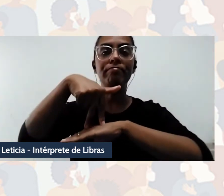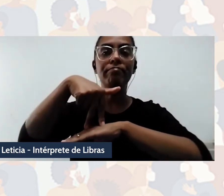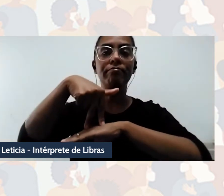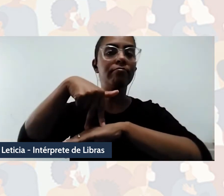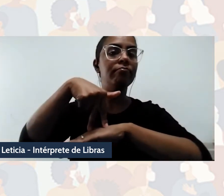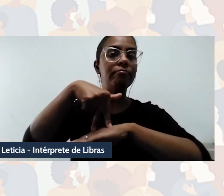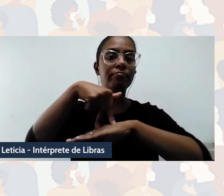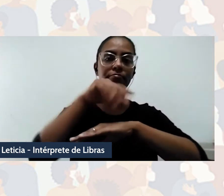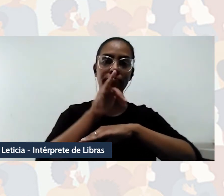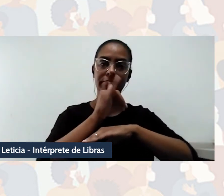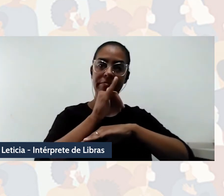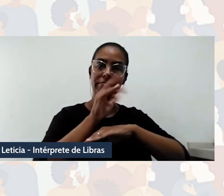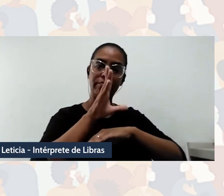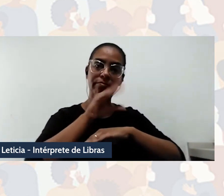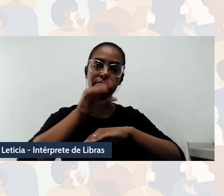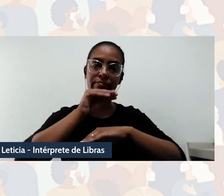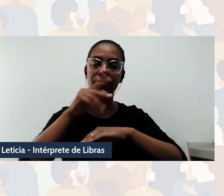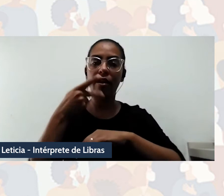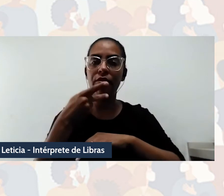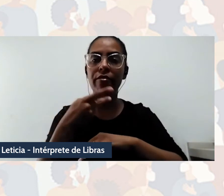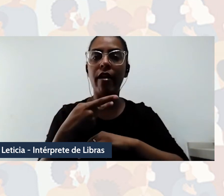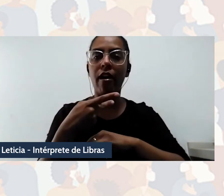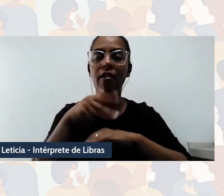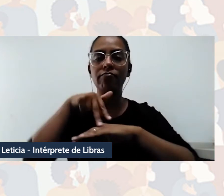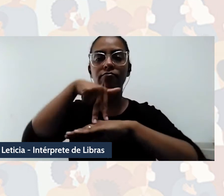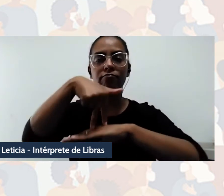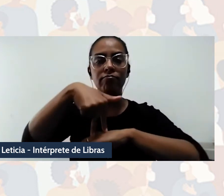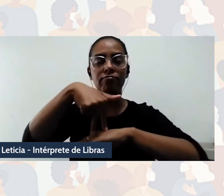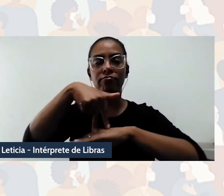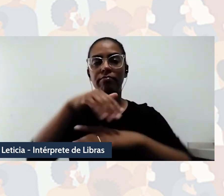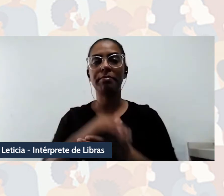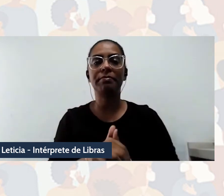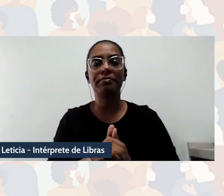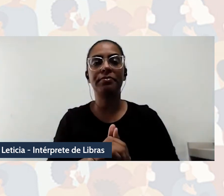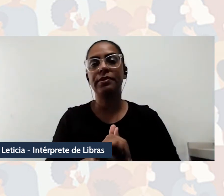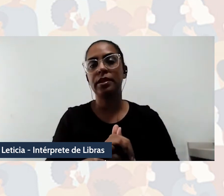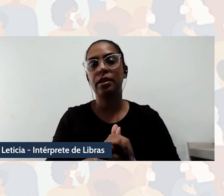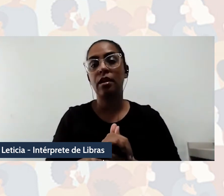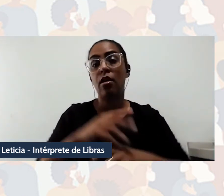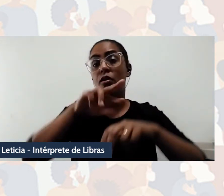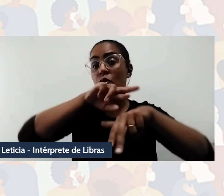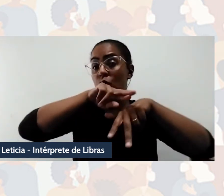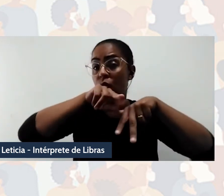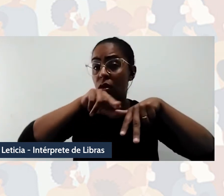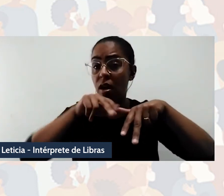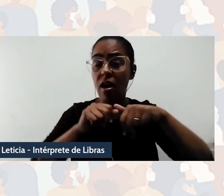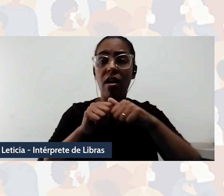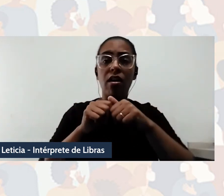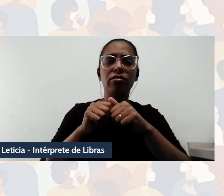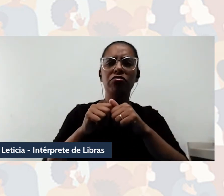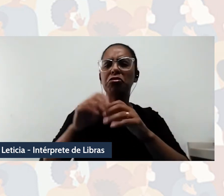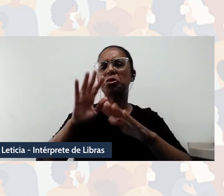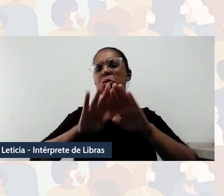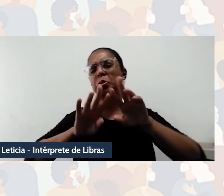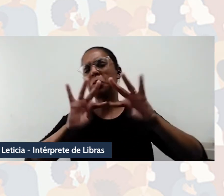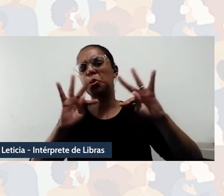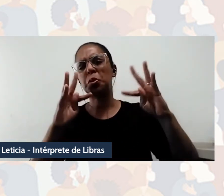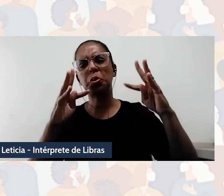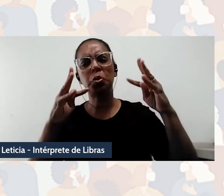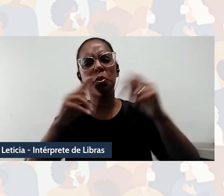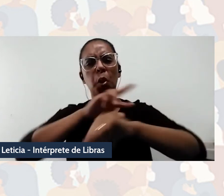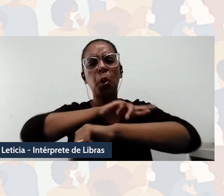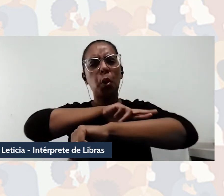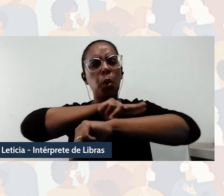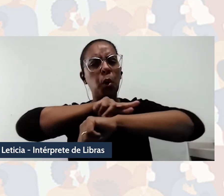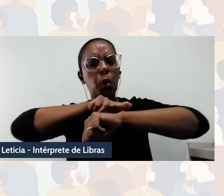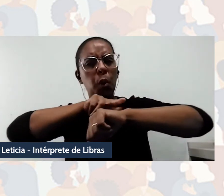corporificada, demarcando os atravessamentos de classe, gênero, sexualidade, etnia e raça.